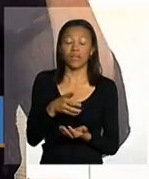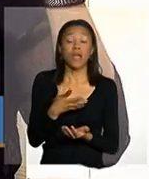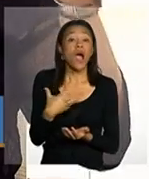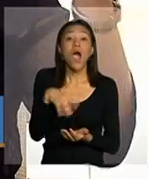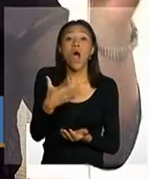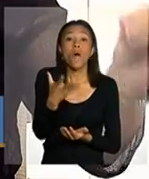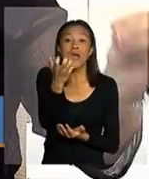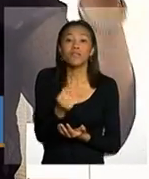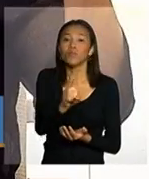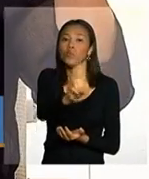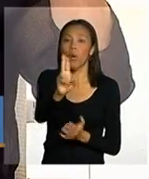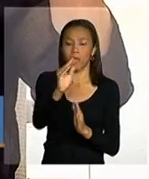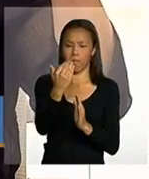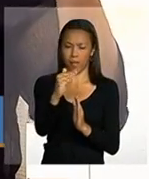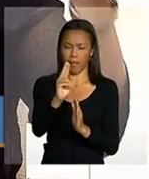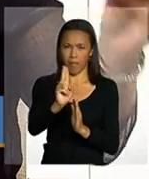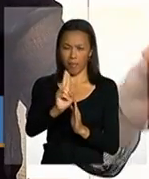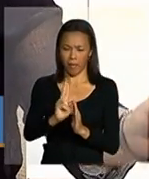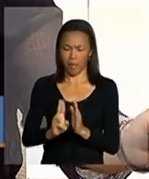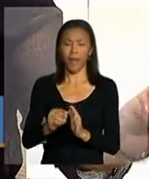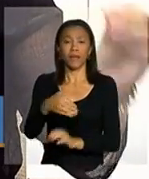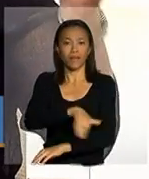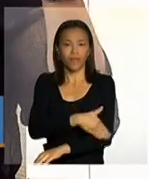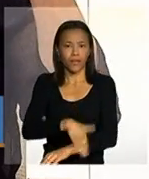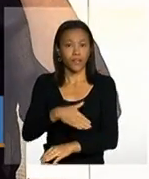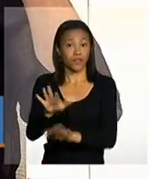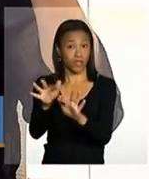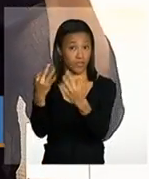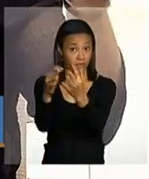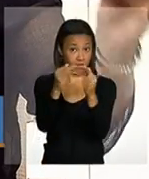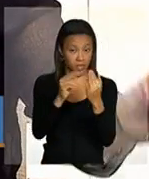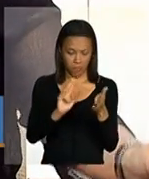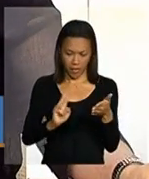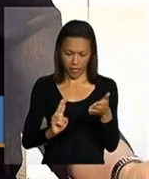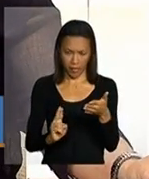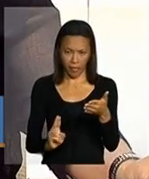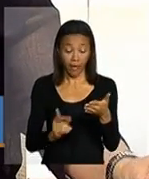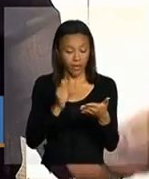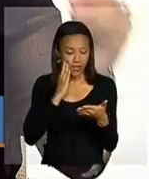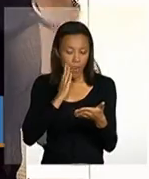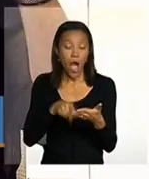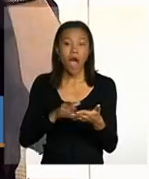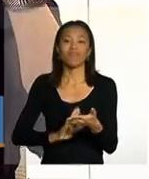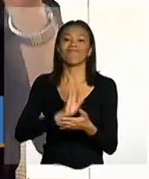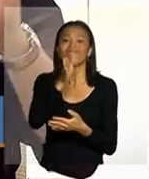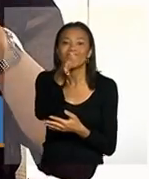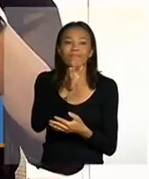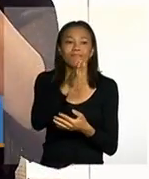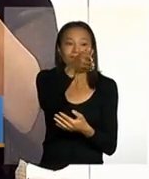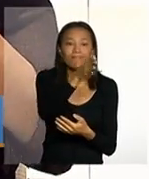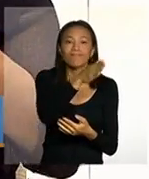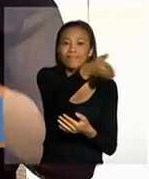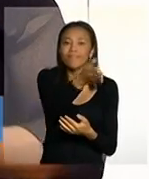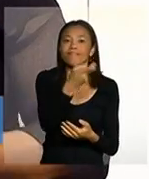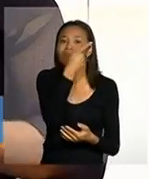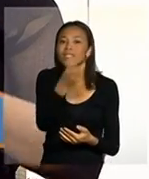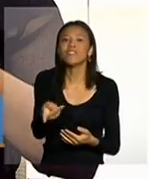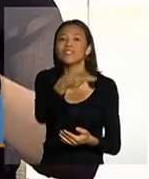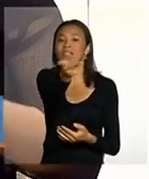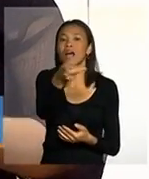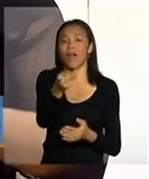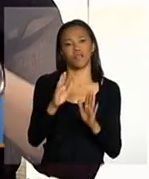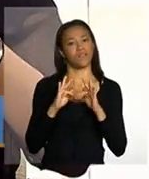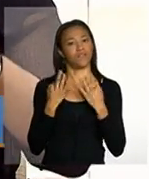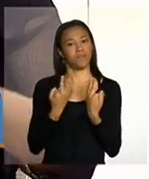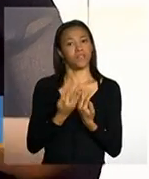a listagem com nome com endereço das famílias visitar essas famílias enfim e buscar